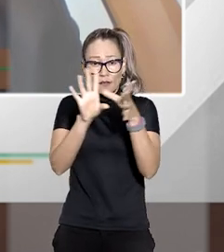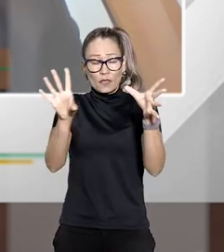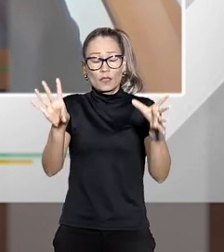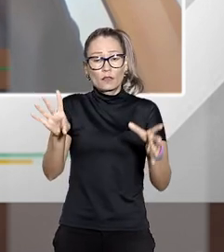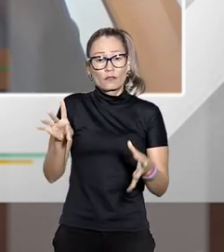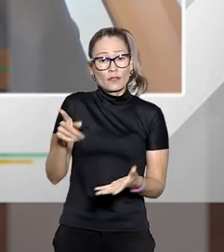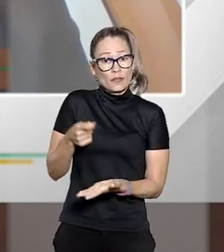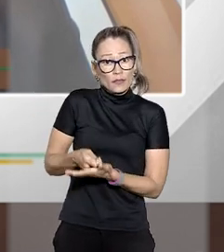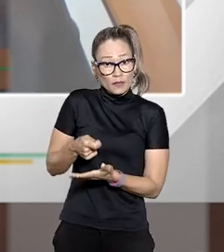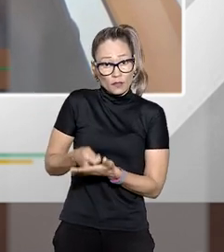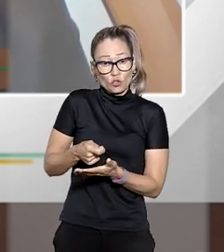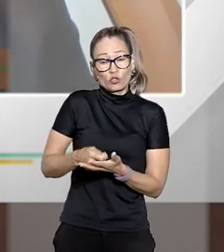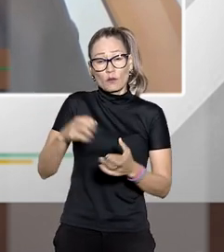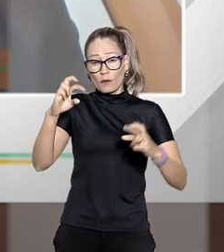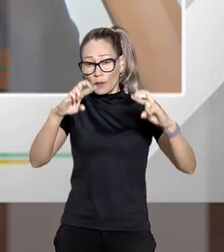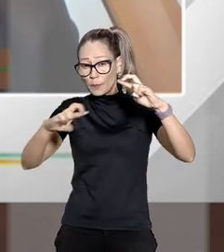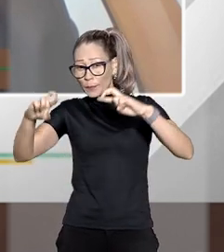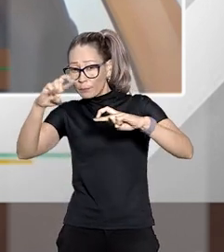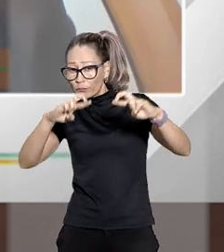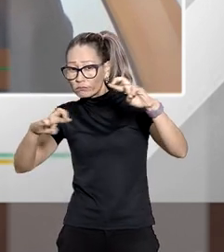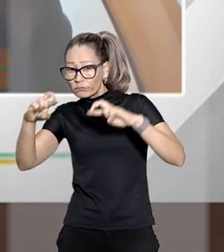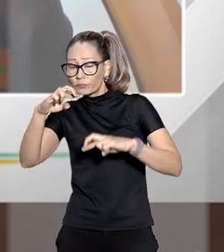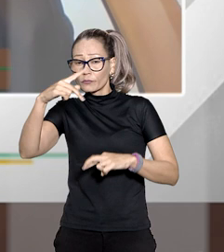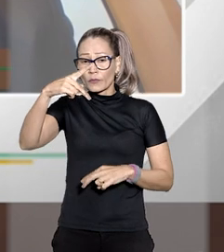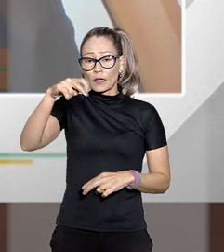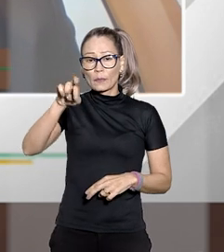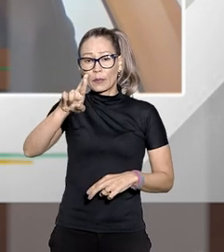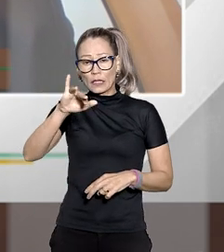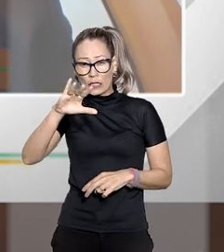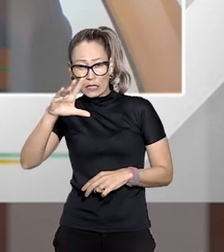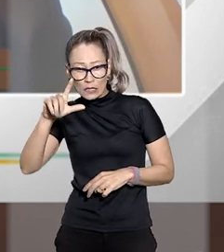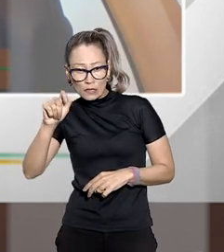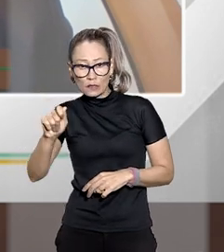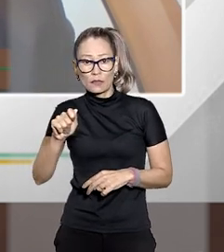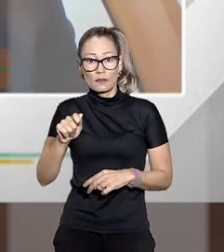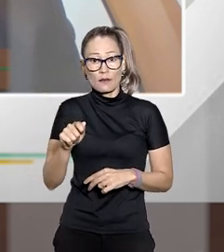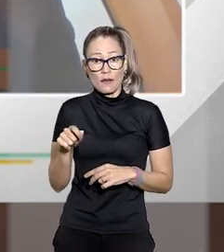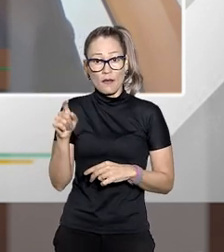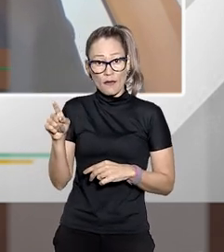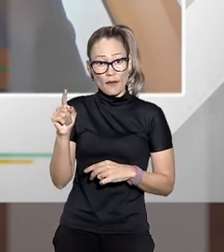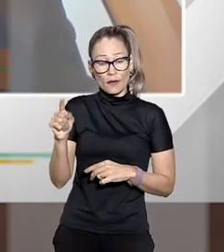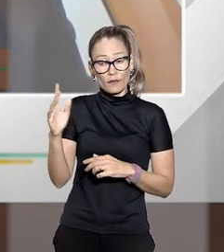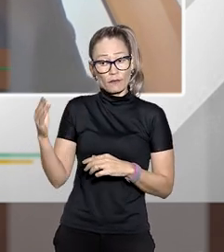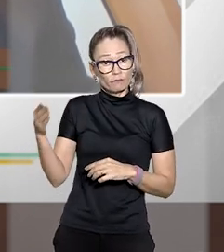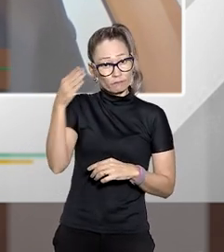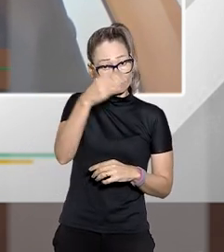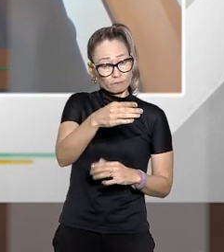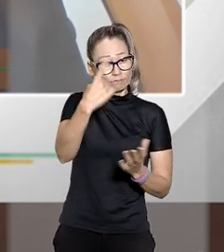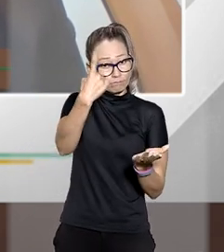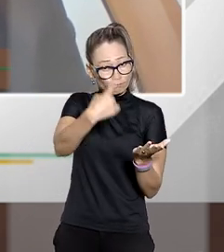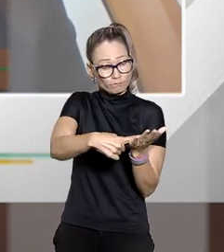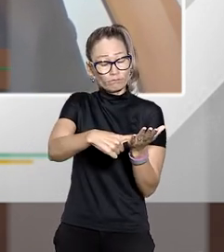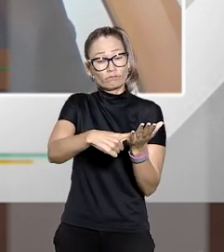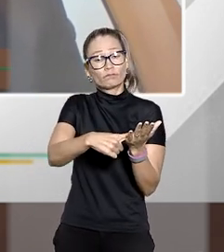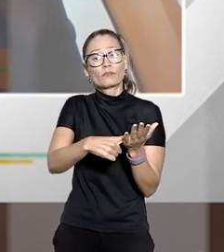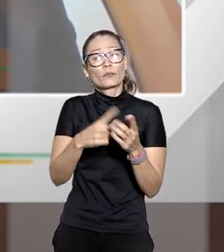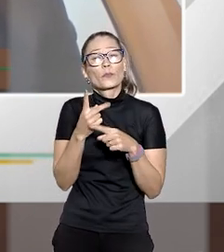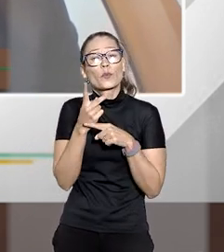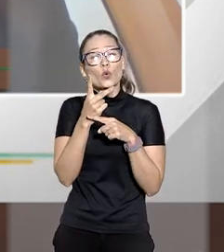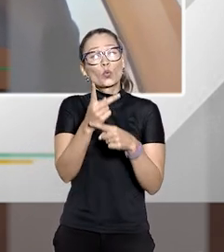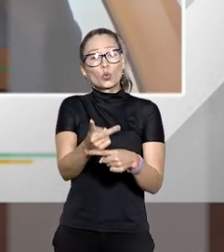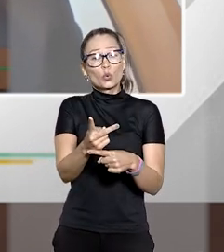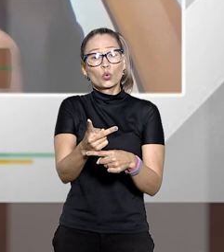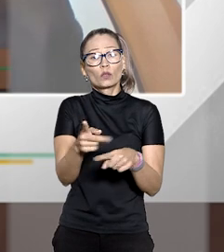quando há necessidade de perícia é que já se inverta um pouco a perícia ela já precede a própria audiência já se procure